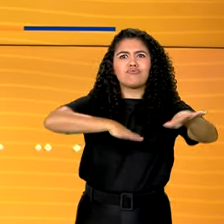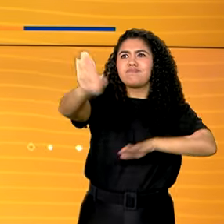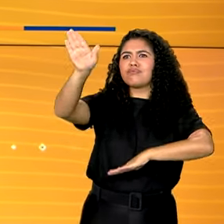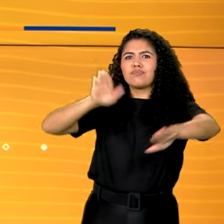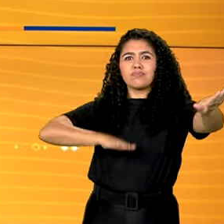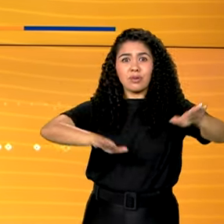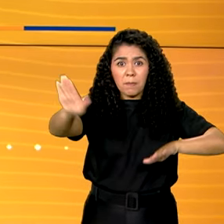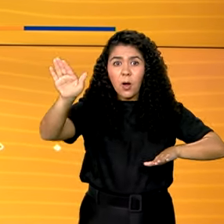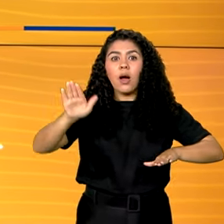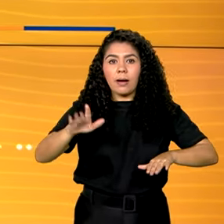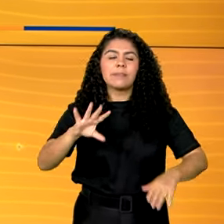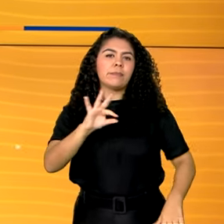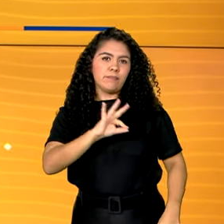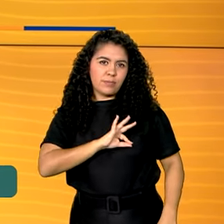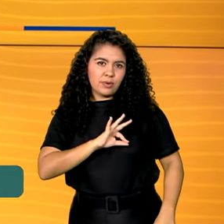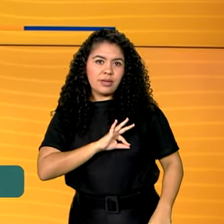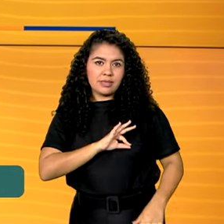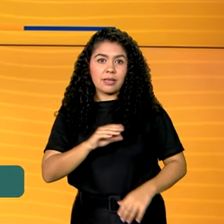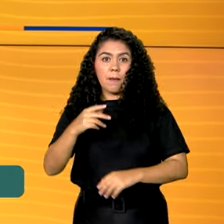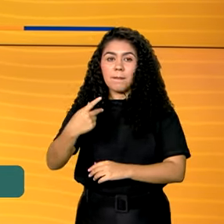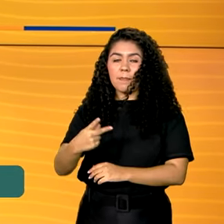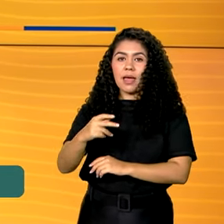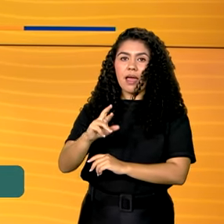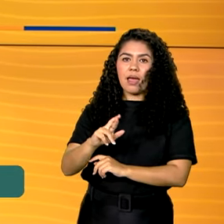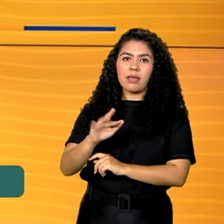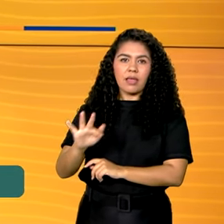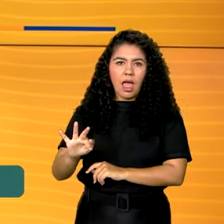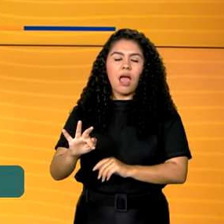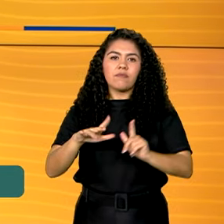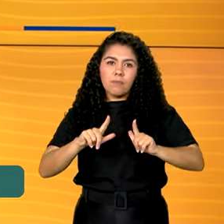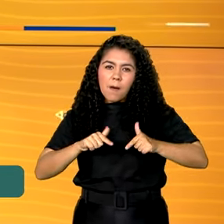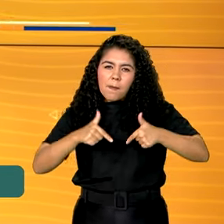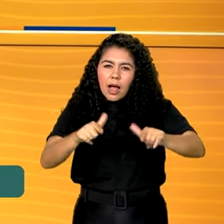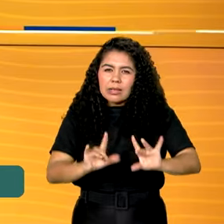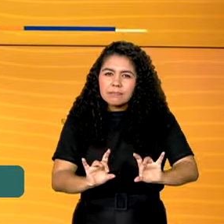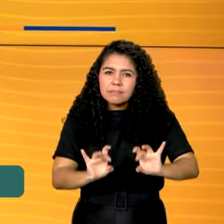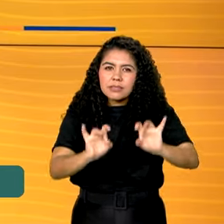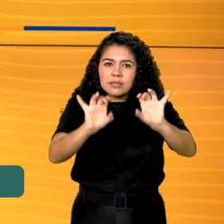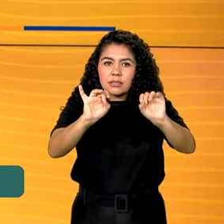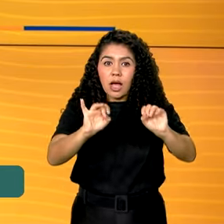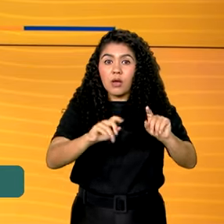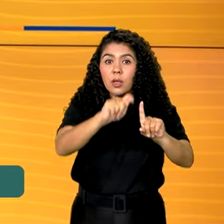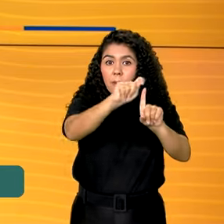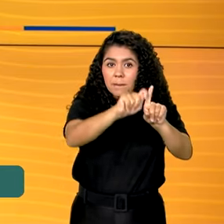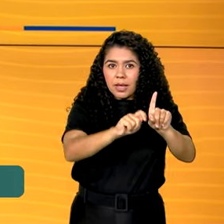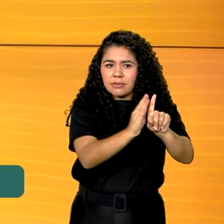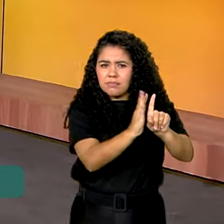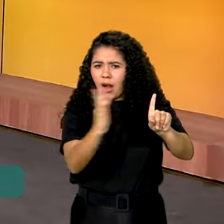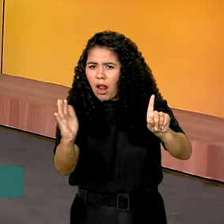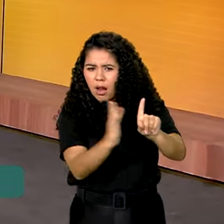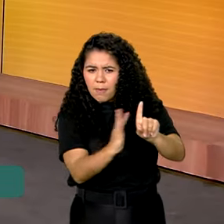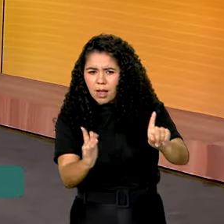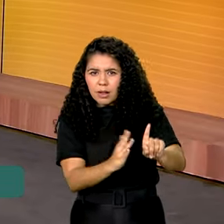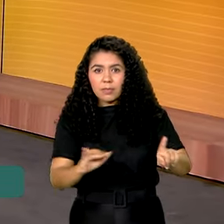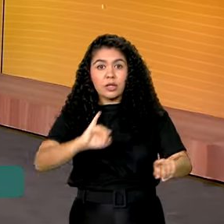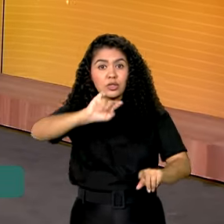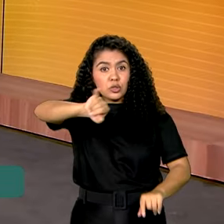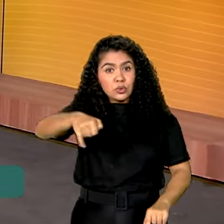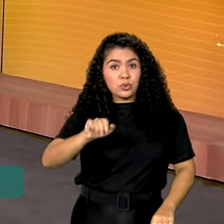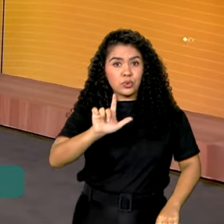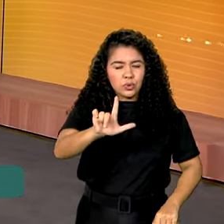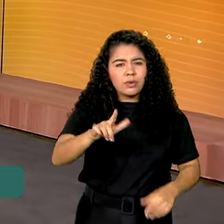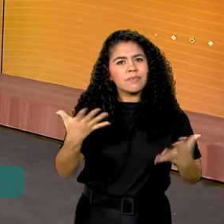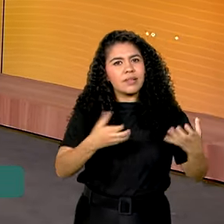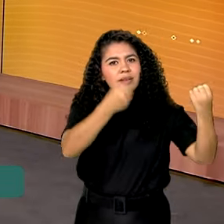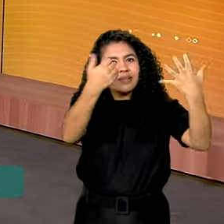movimento, a Polícia Rodoviária Federal deu início a uma operação especial que vai durar todo mês. Então vamos falar